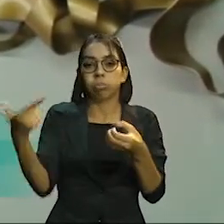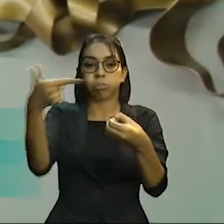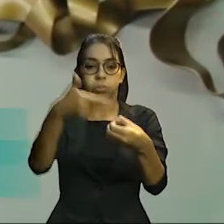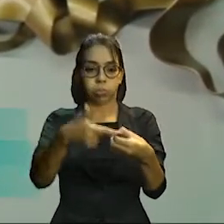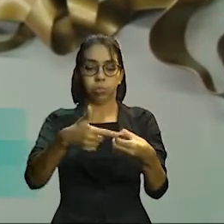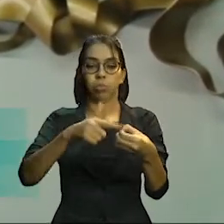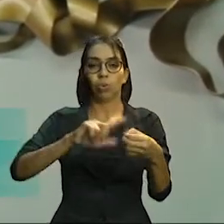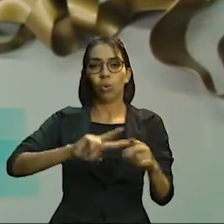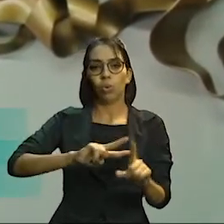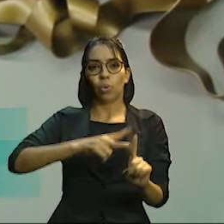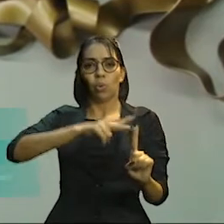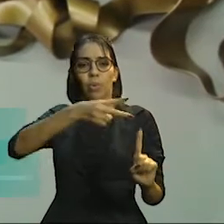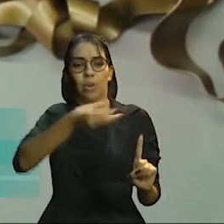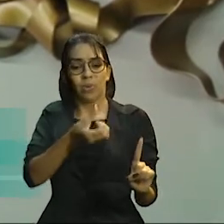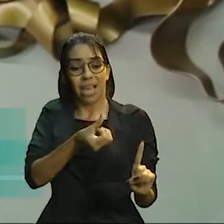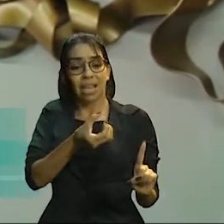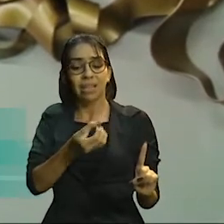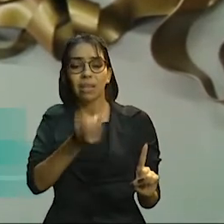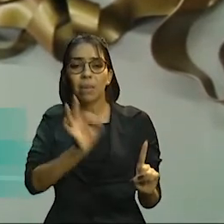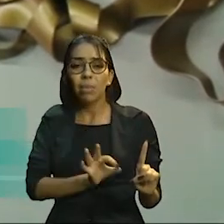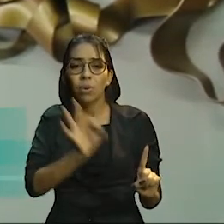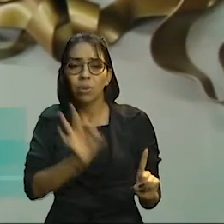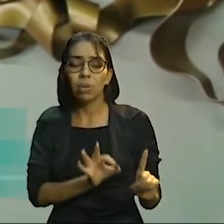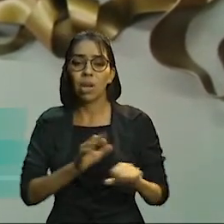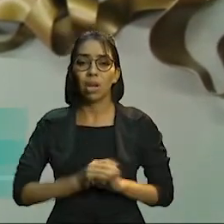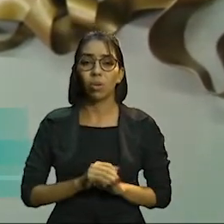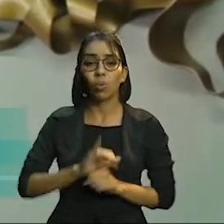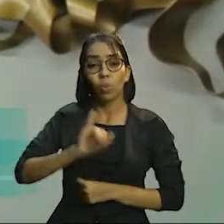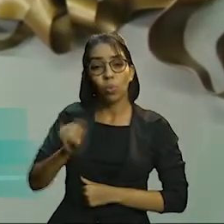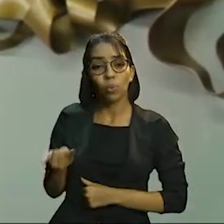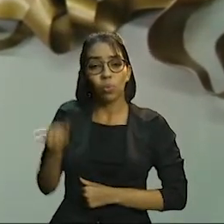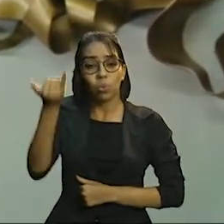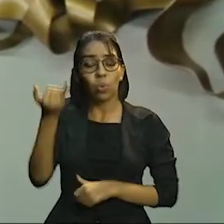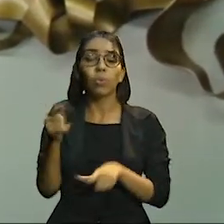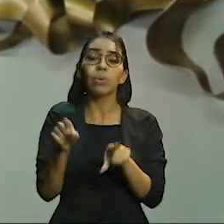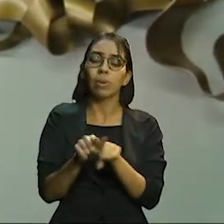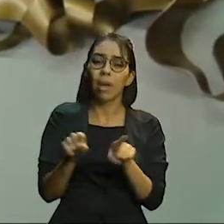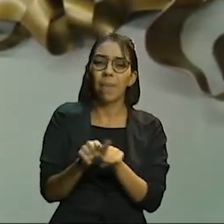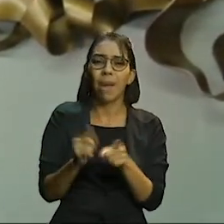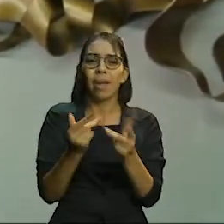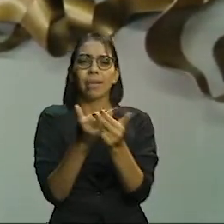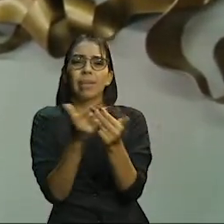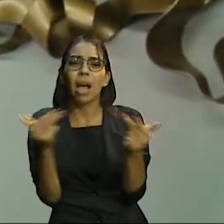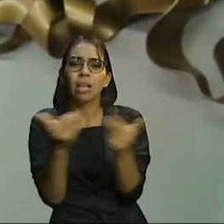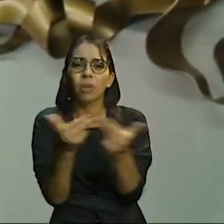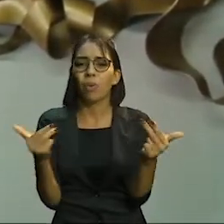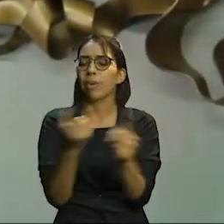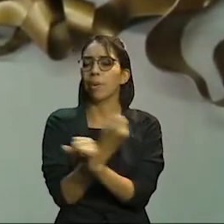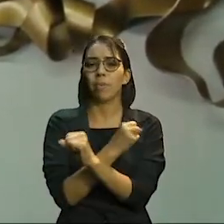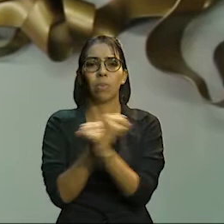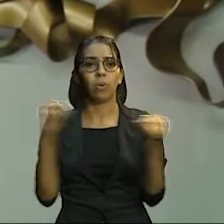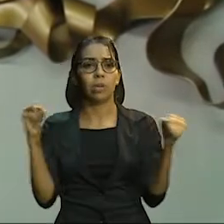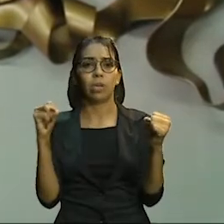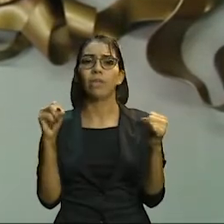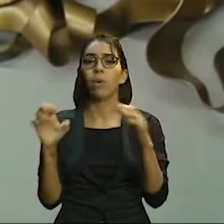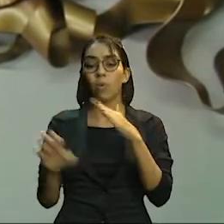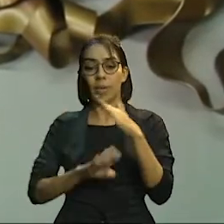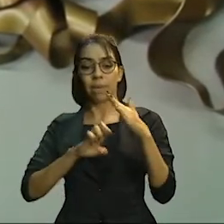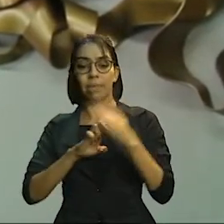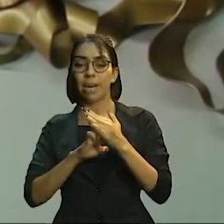subiu mais de 60%. Inflação em percentuais absurdos, impossibilitando as empresas de absorverem isso